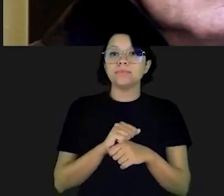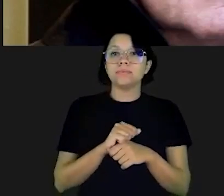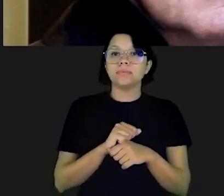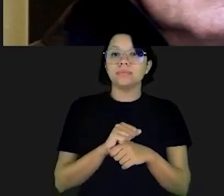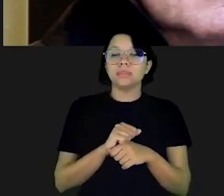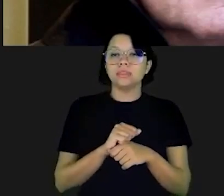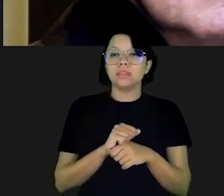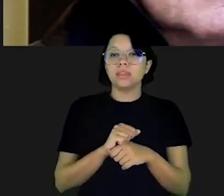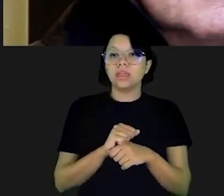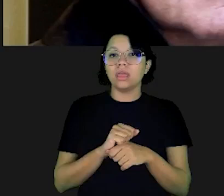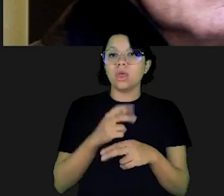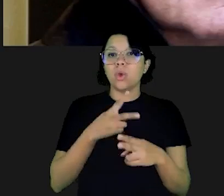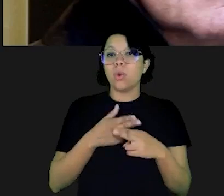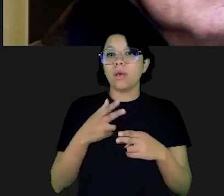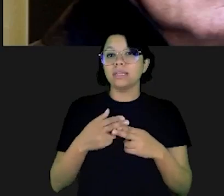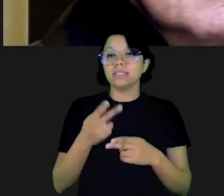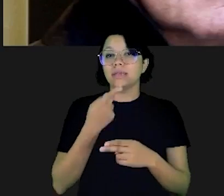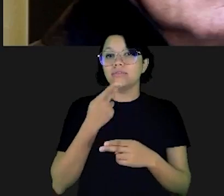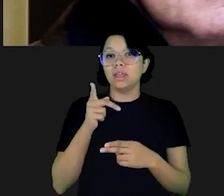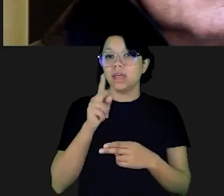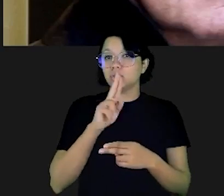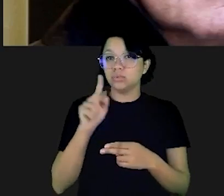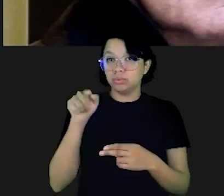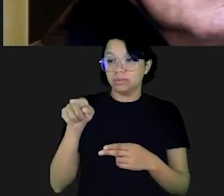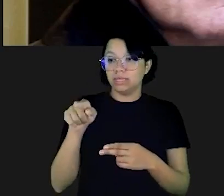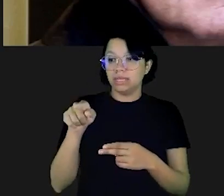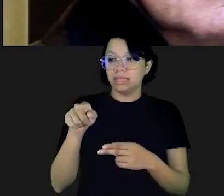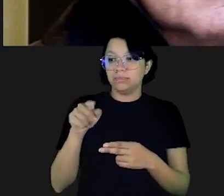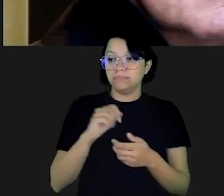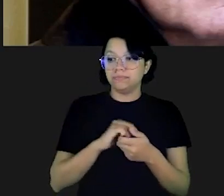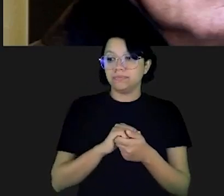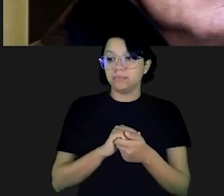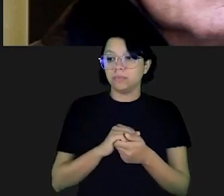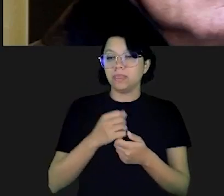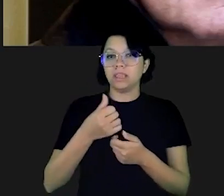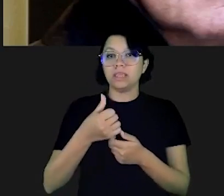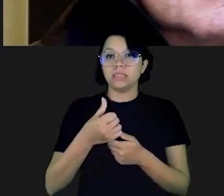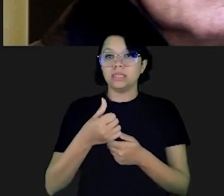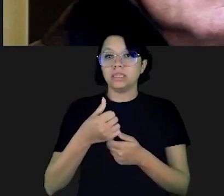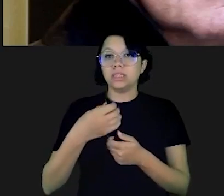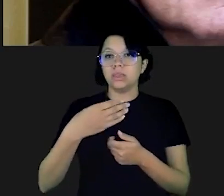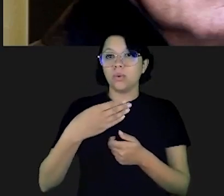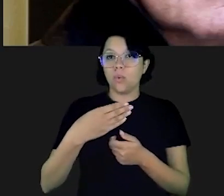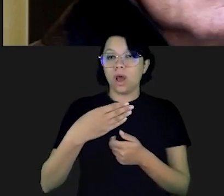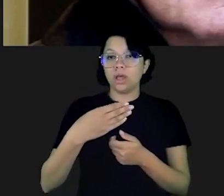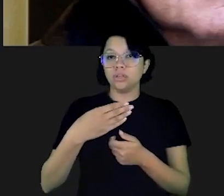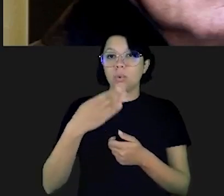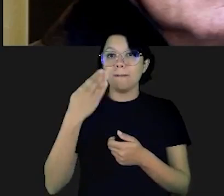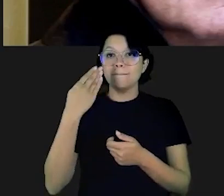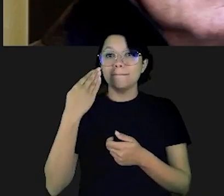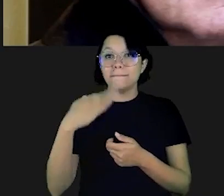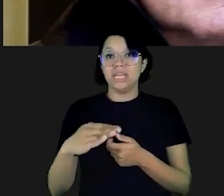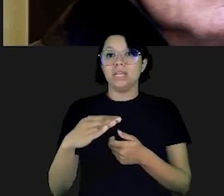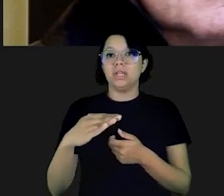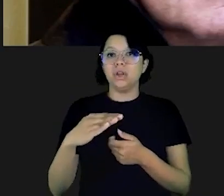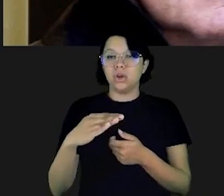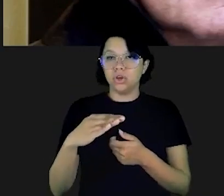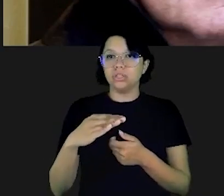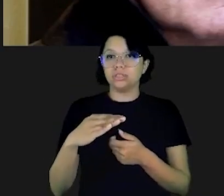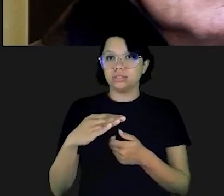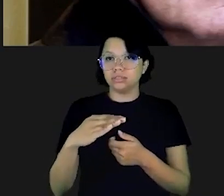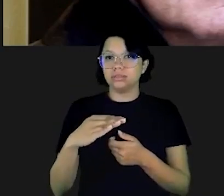no Netflix, uma minissérie em quatro capítulos que fala sobre Bernie Madoff. Isso é o golpe de 64